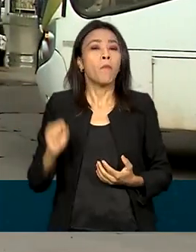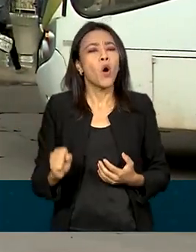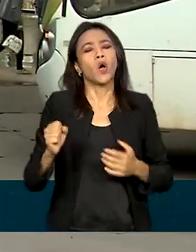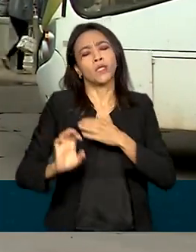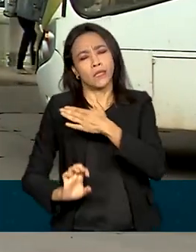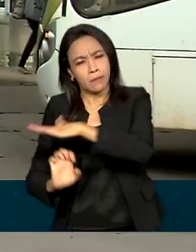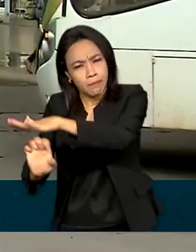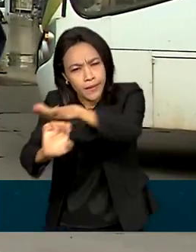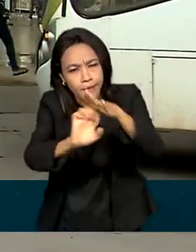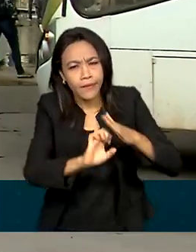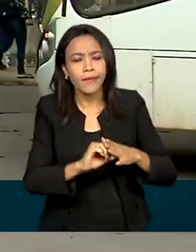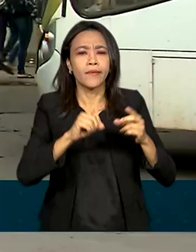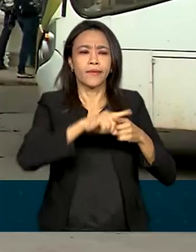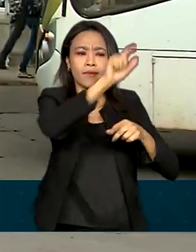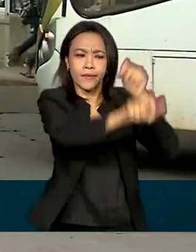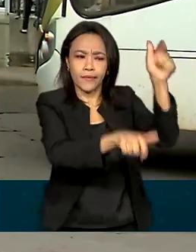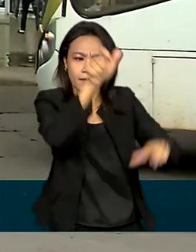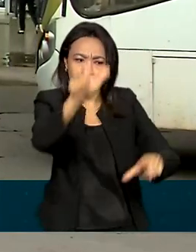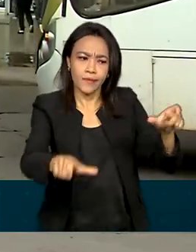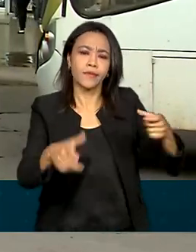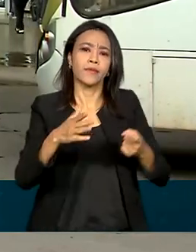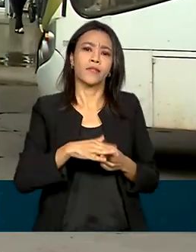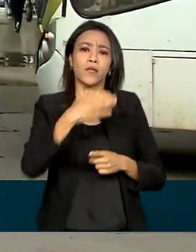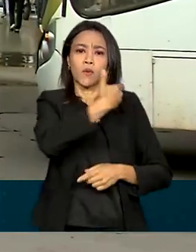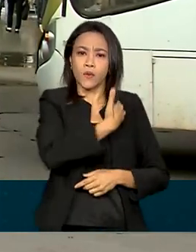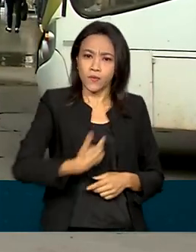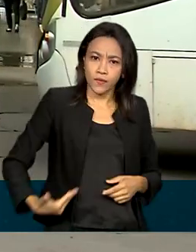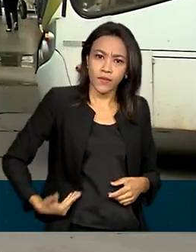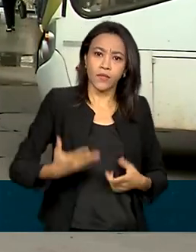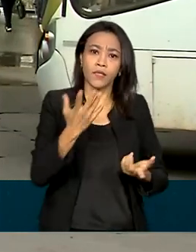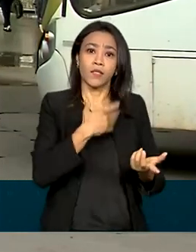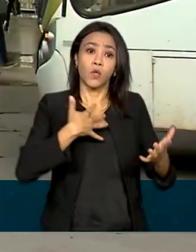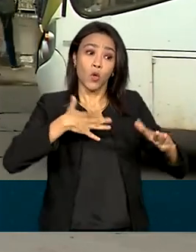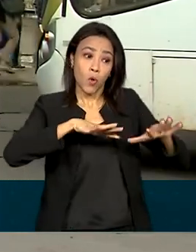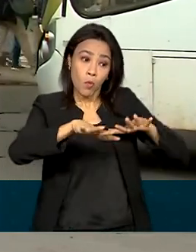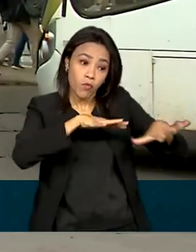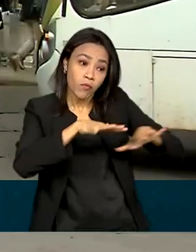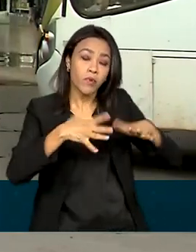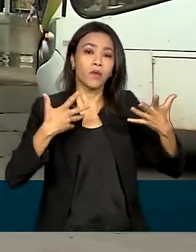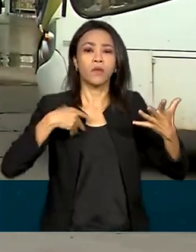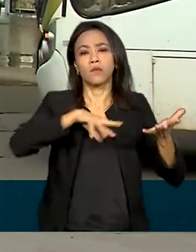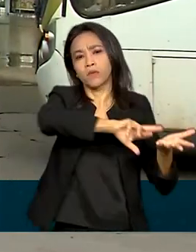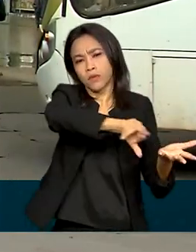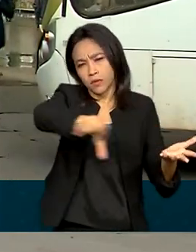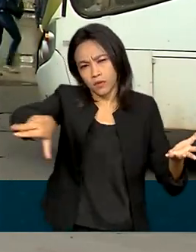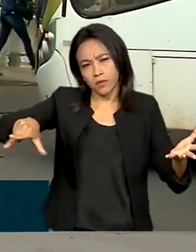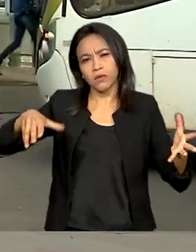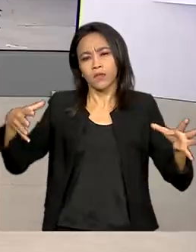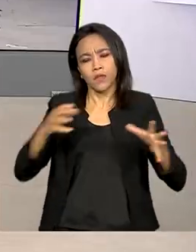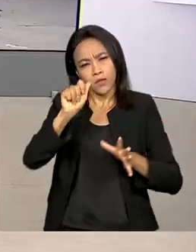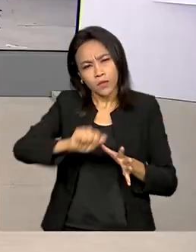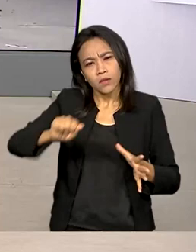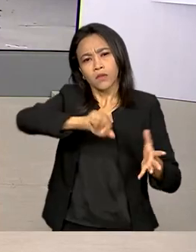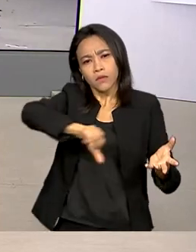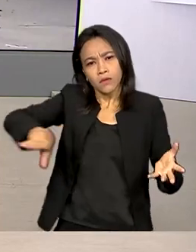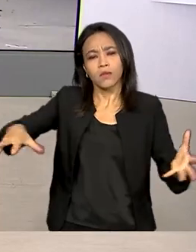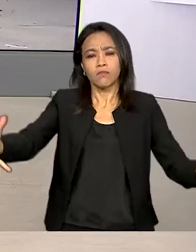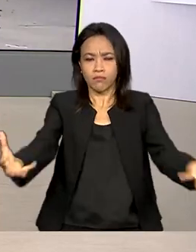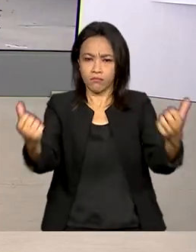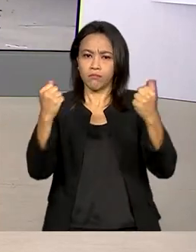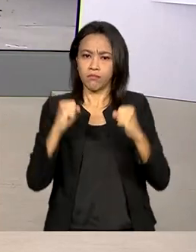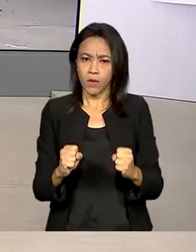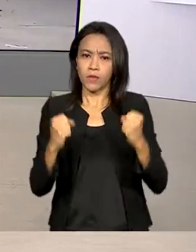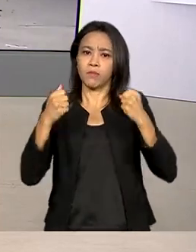cidadãos, instituições públicas, movimentos e organizações da sociedade civil. Volto com você, Renata. Tá certo,